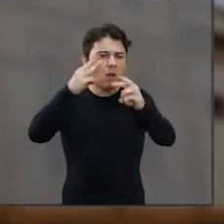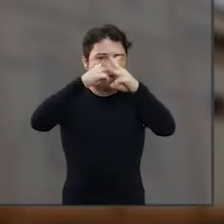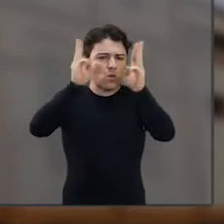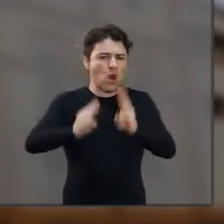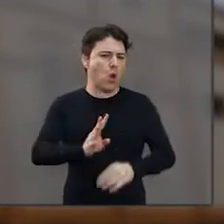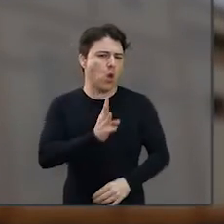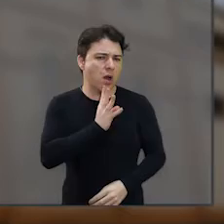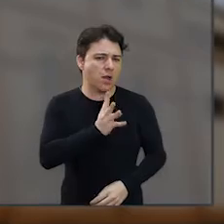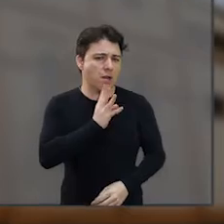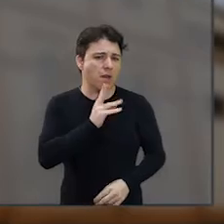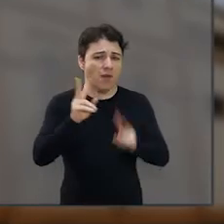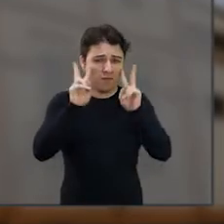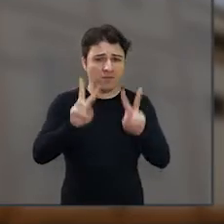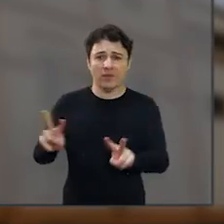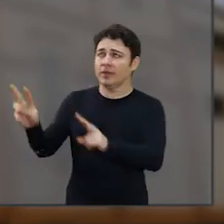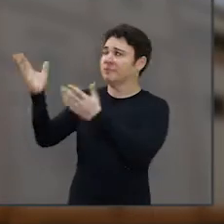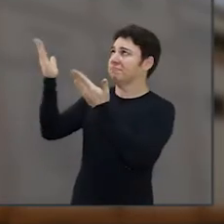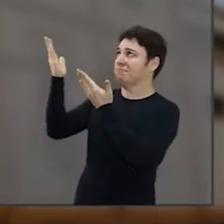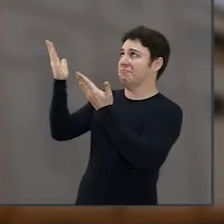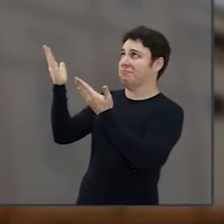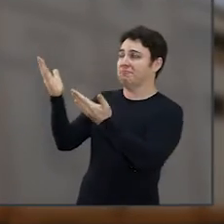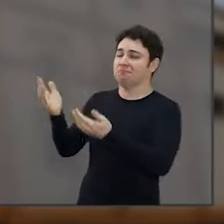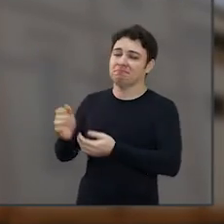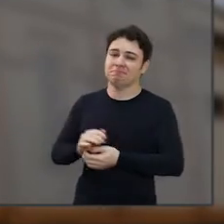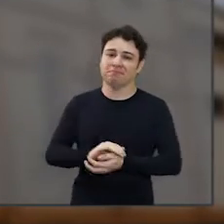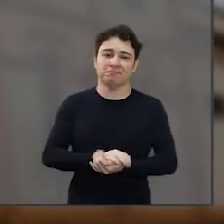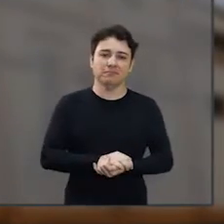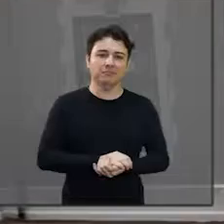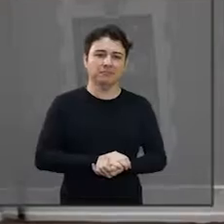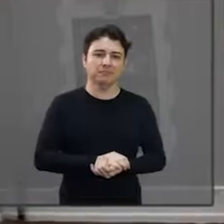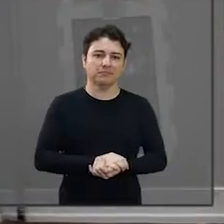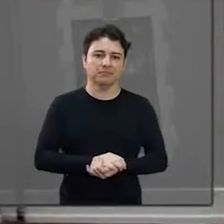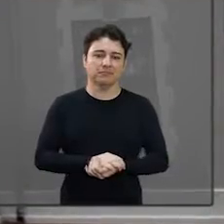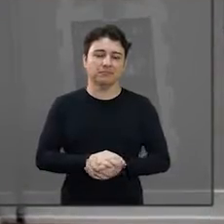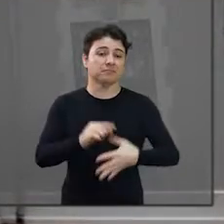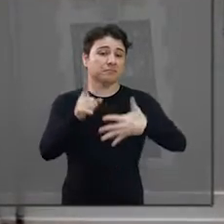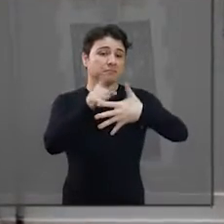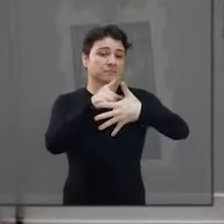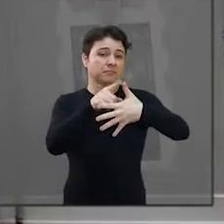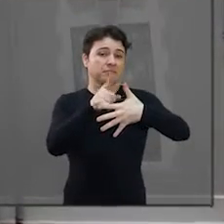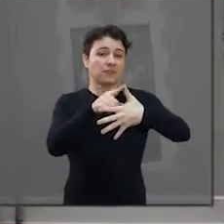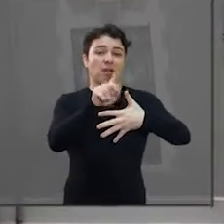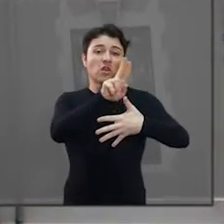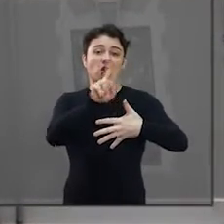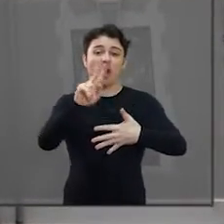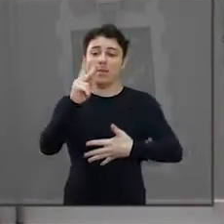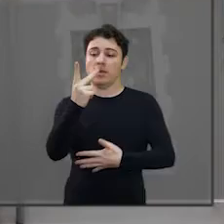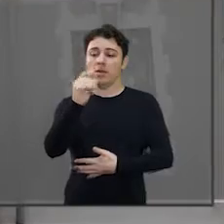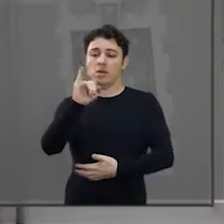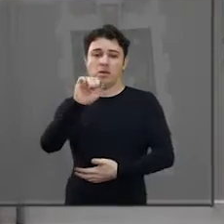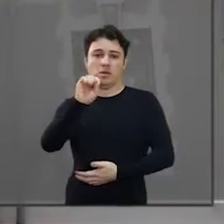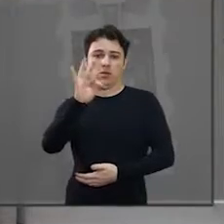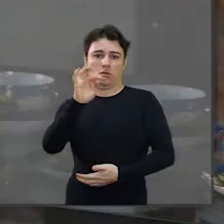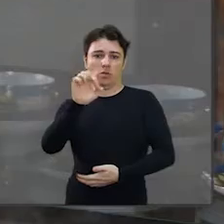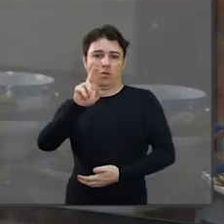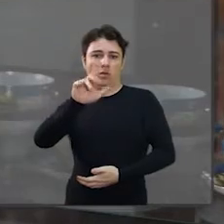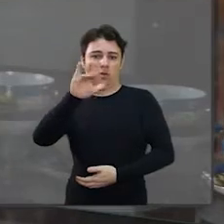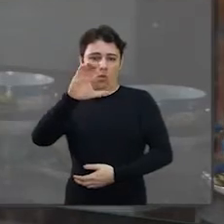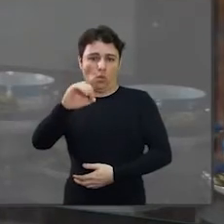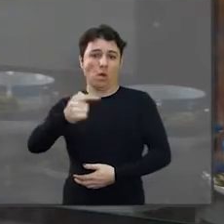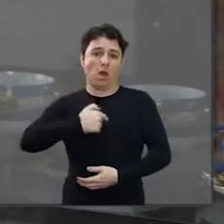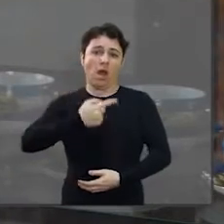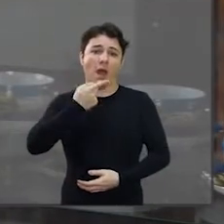museus de Araraquara? Confira as diversas opções. O Museu Histórico é o nosso primeiro museu, né?